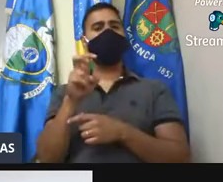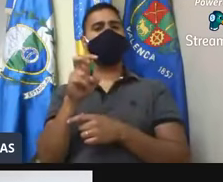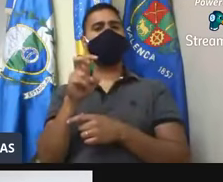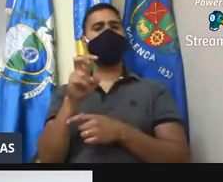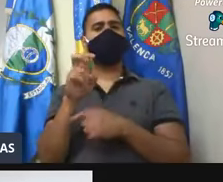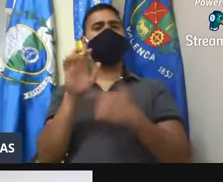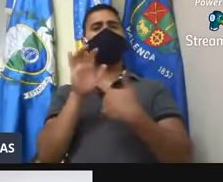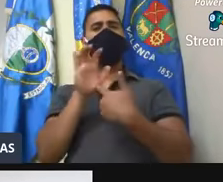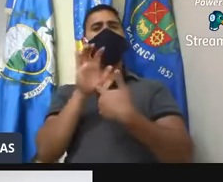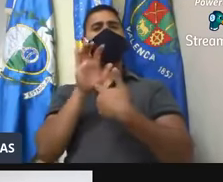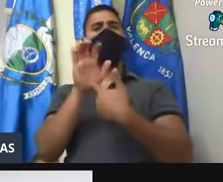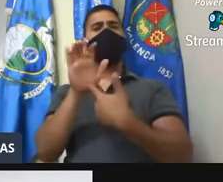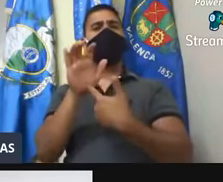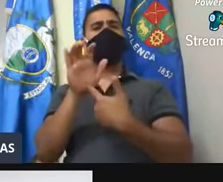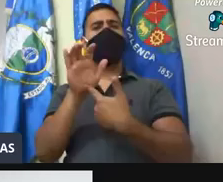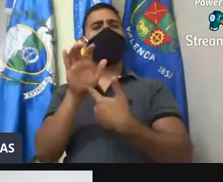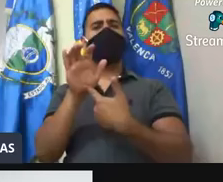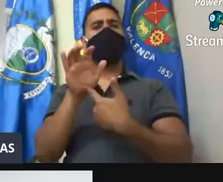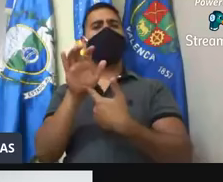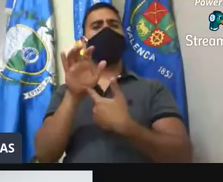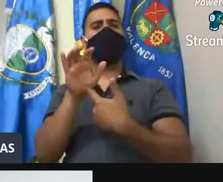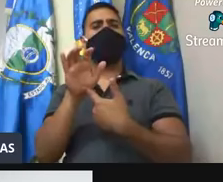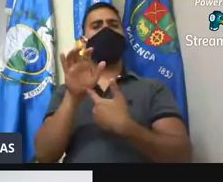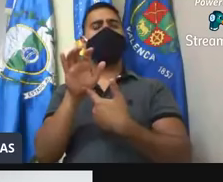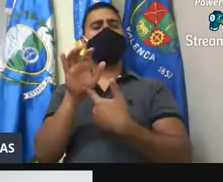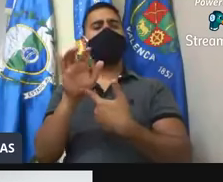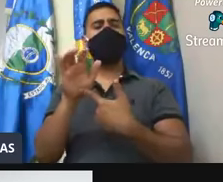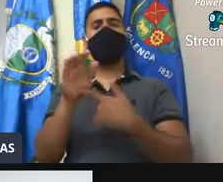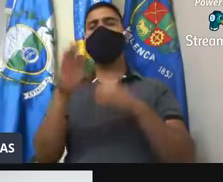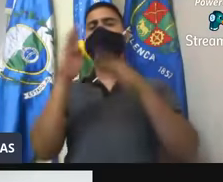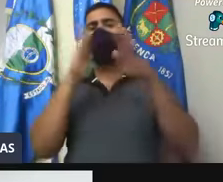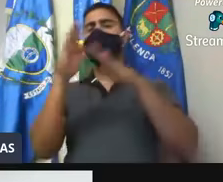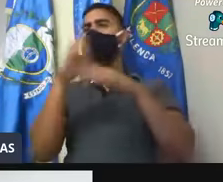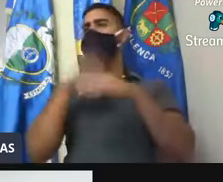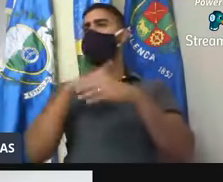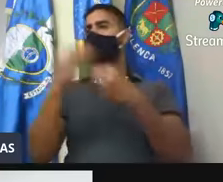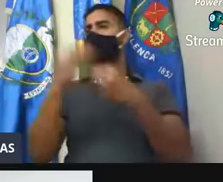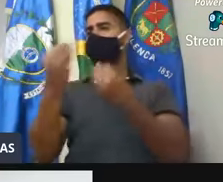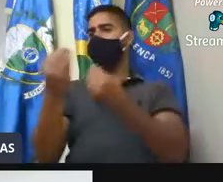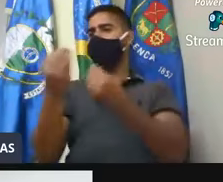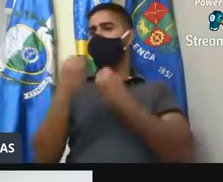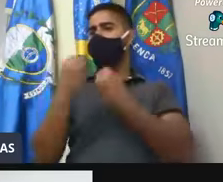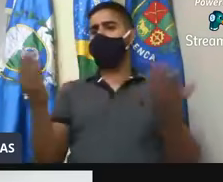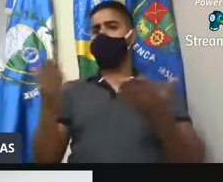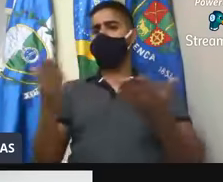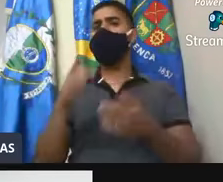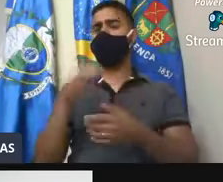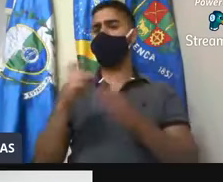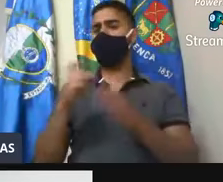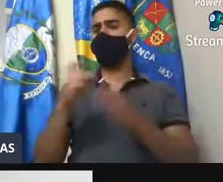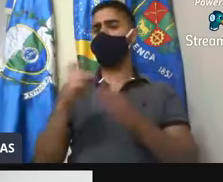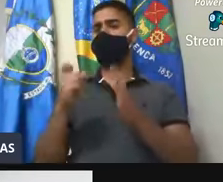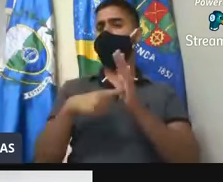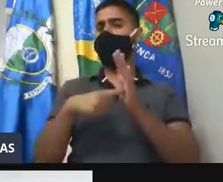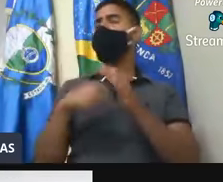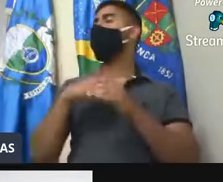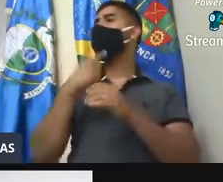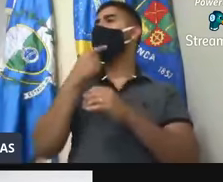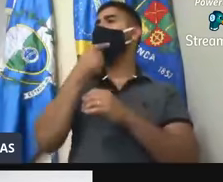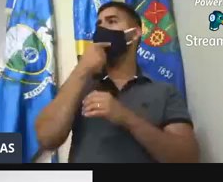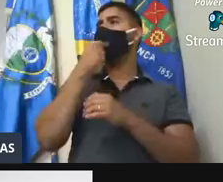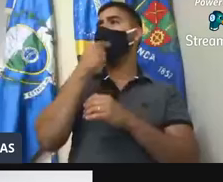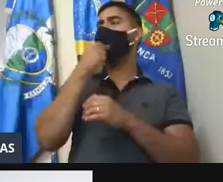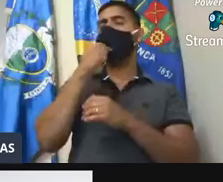expondo menores de idade de Valença de forma sexualizada. Eu acabei de receber isso, já houve uma denúncia de um rapaz,